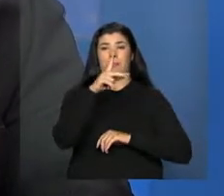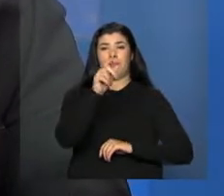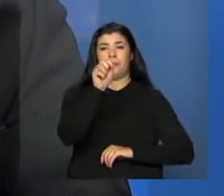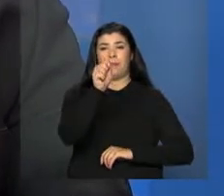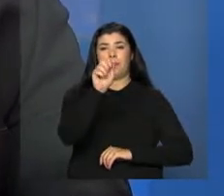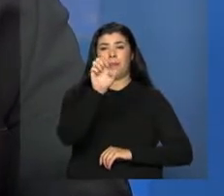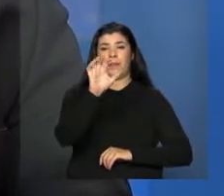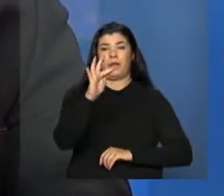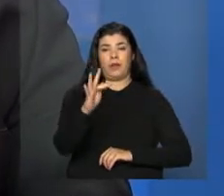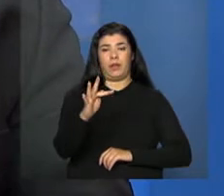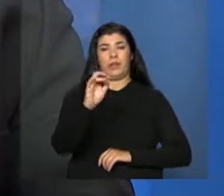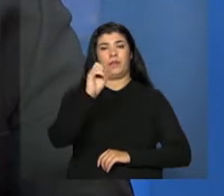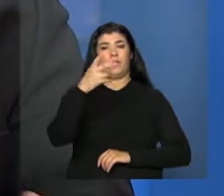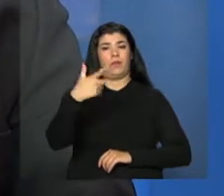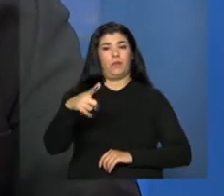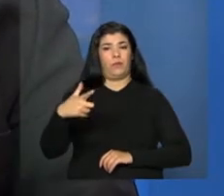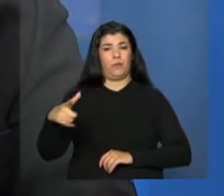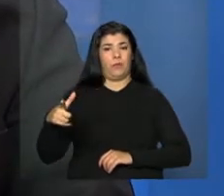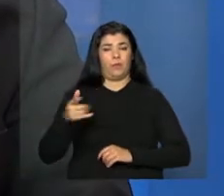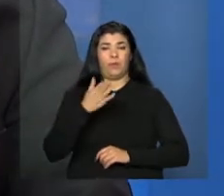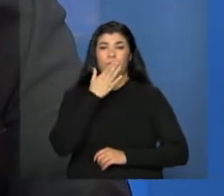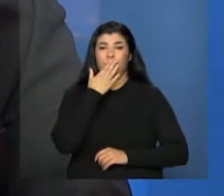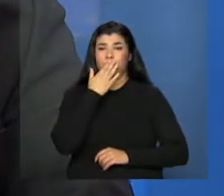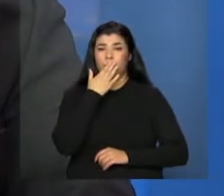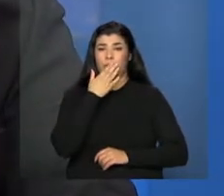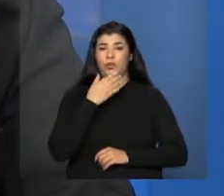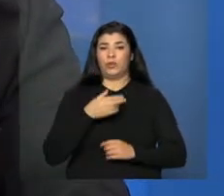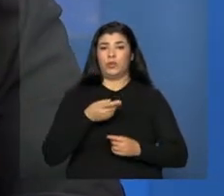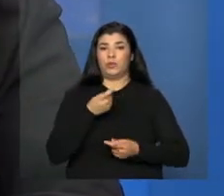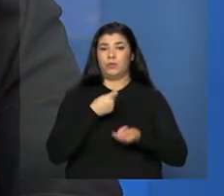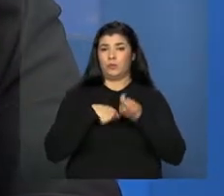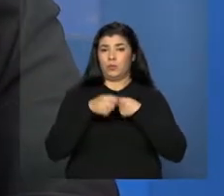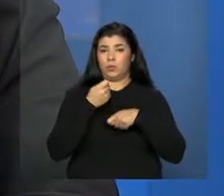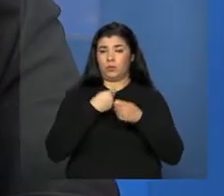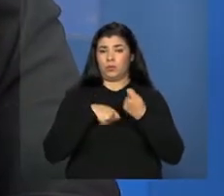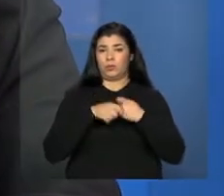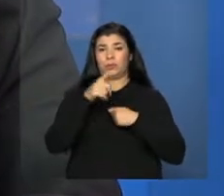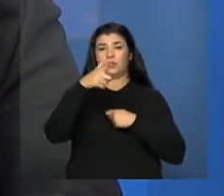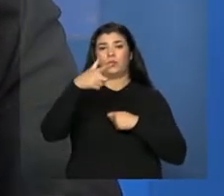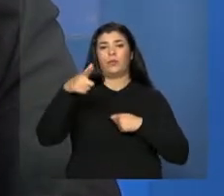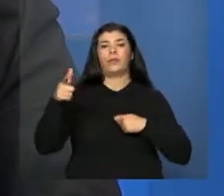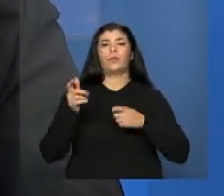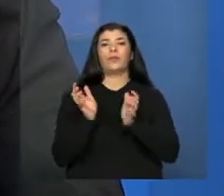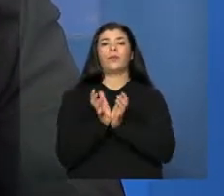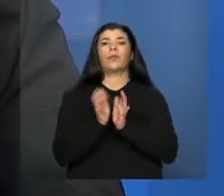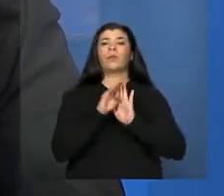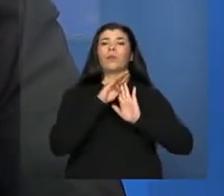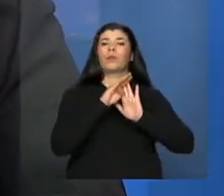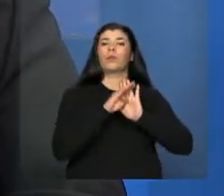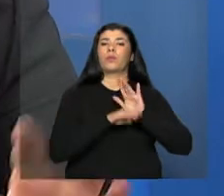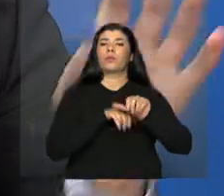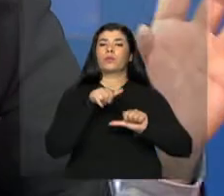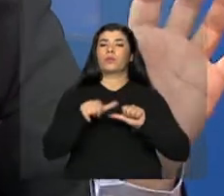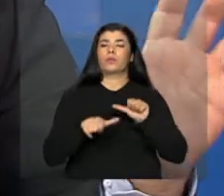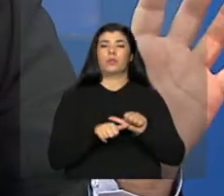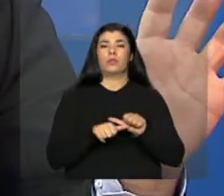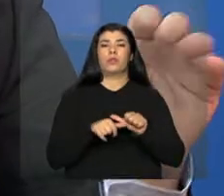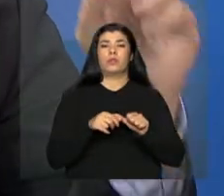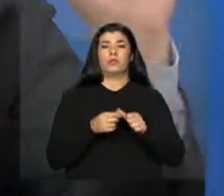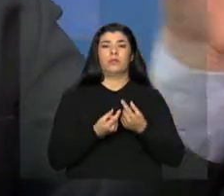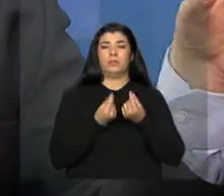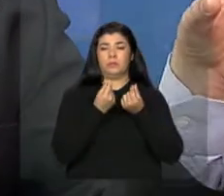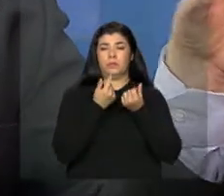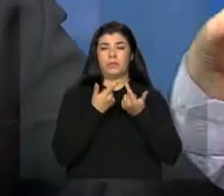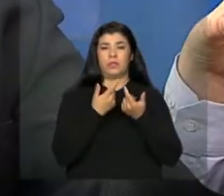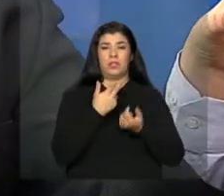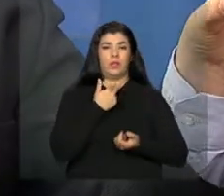Ou de recursos advindos de outros pisos devido à reprogramação de recursos. Eu não posso, por exemplo,